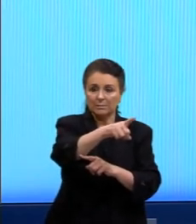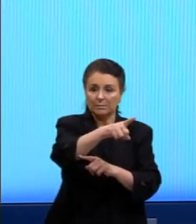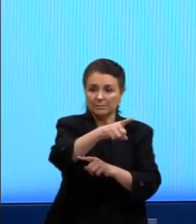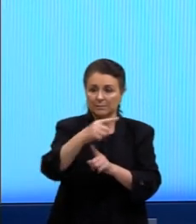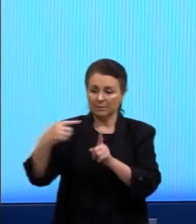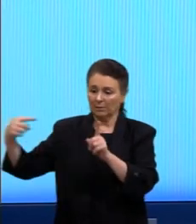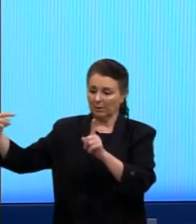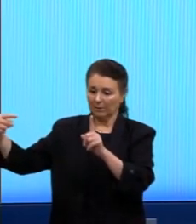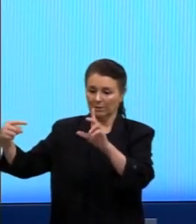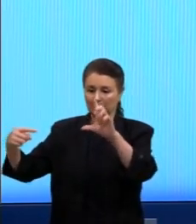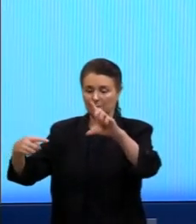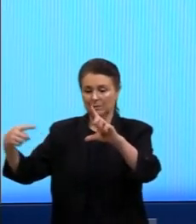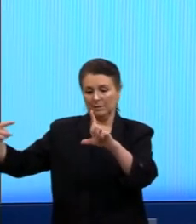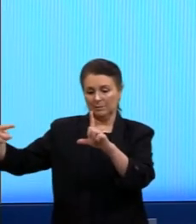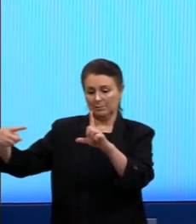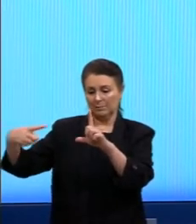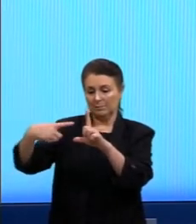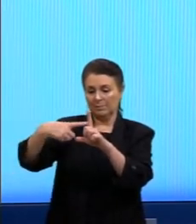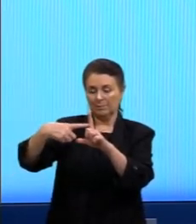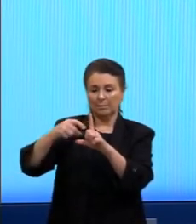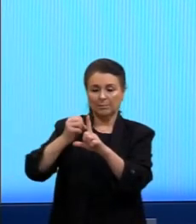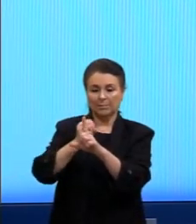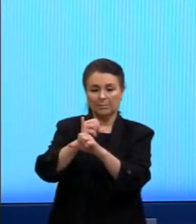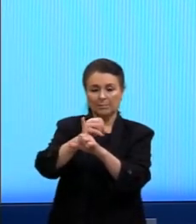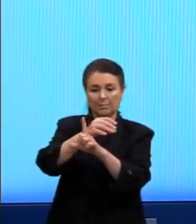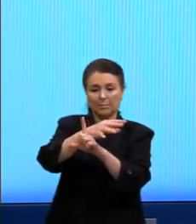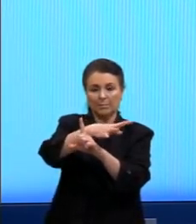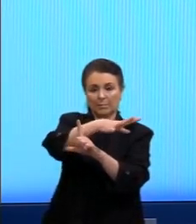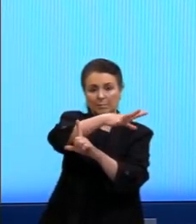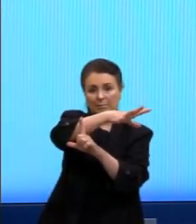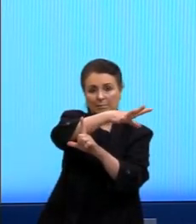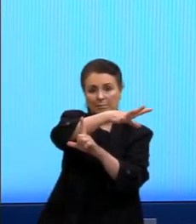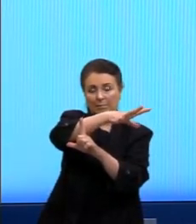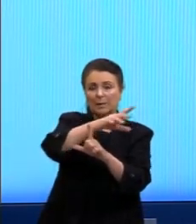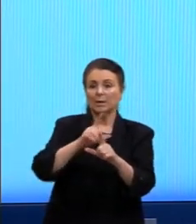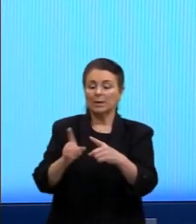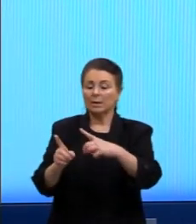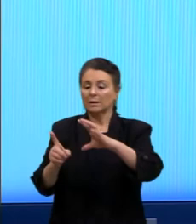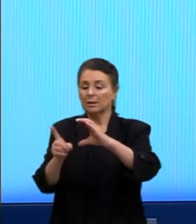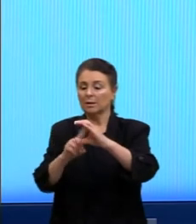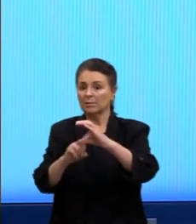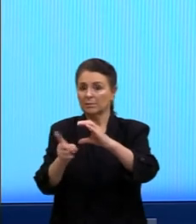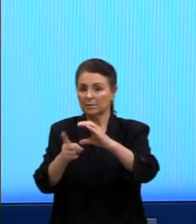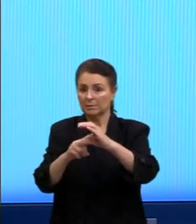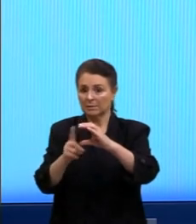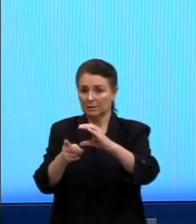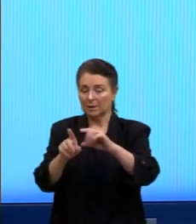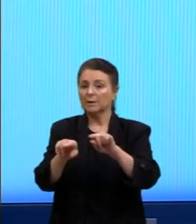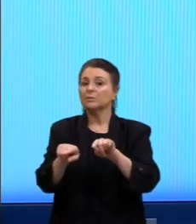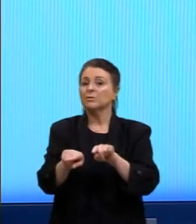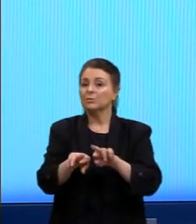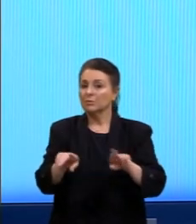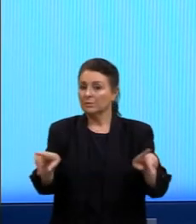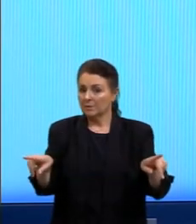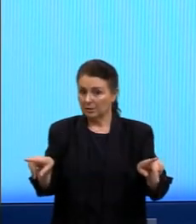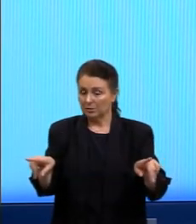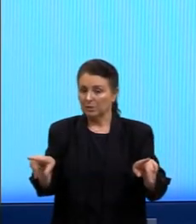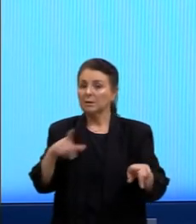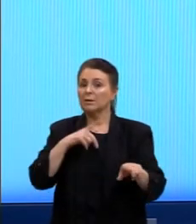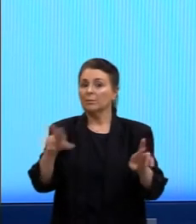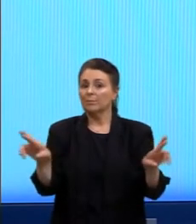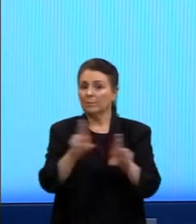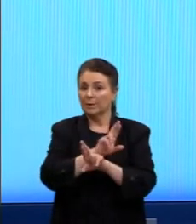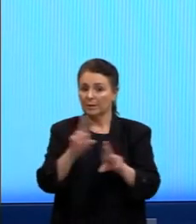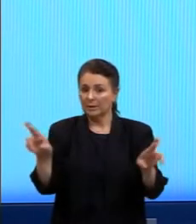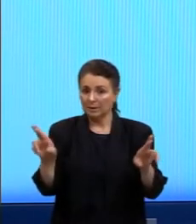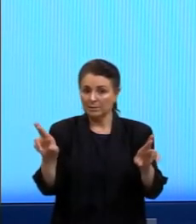passou para dentro de um prisma. E aqui a gente tem as velocidades diferentes relacionadas a cada comprimento de onda, né,